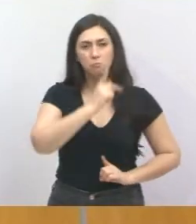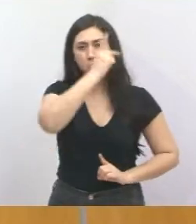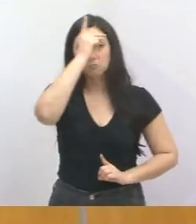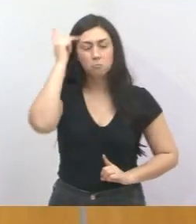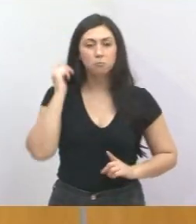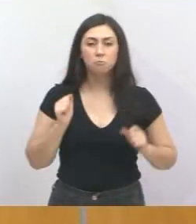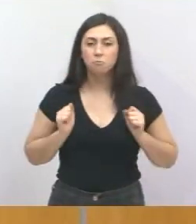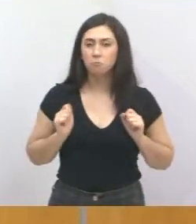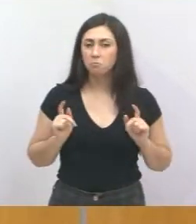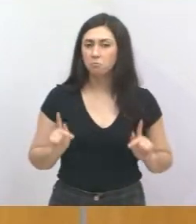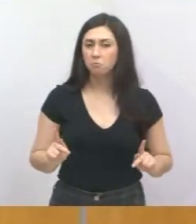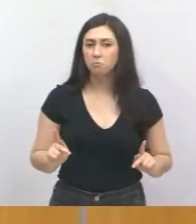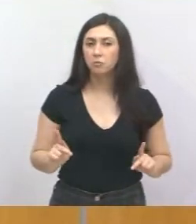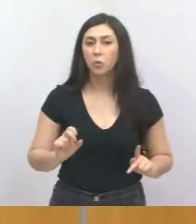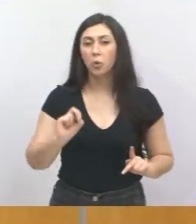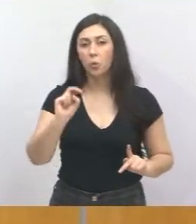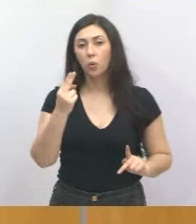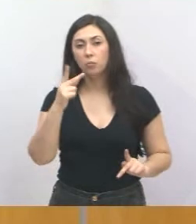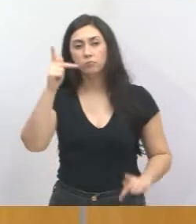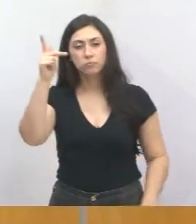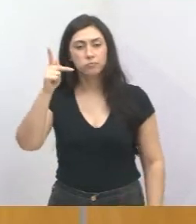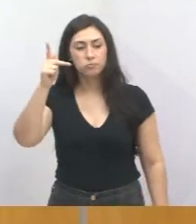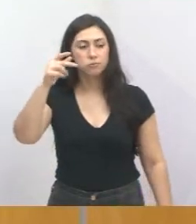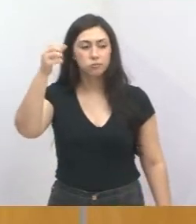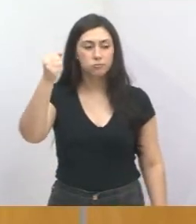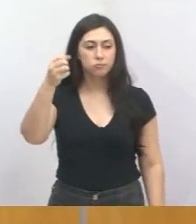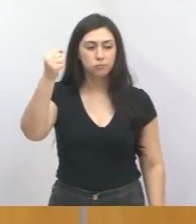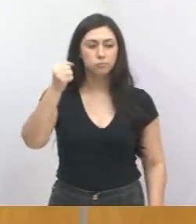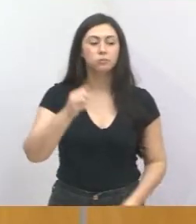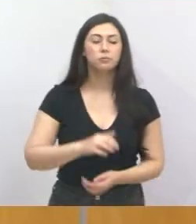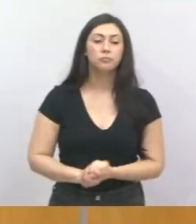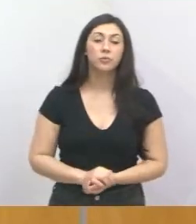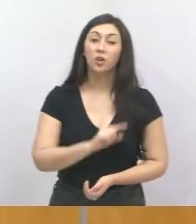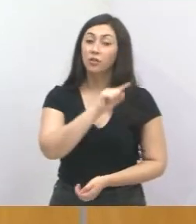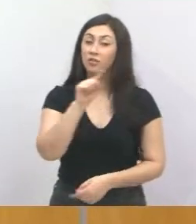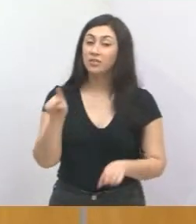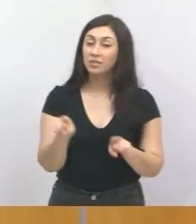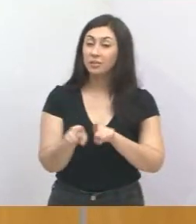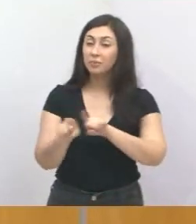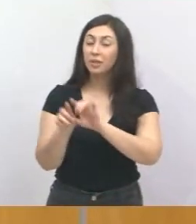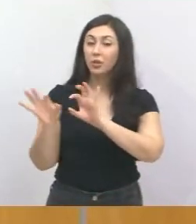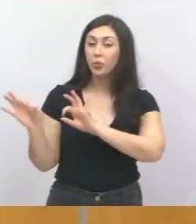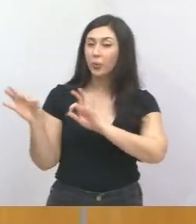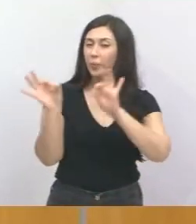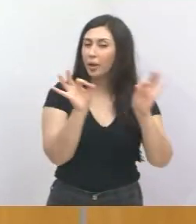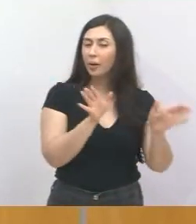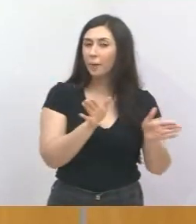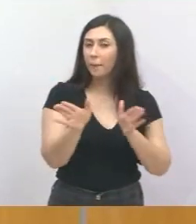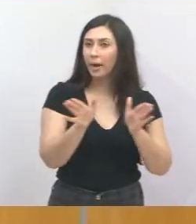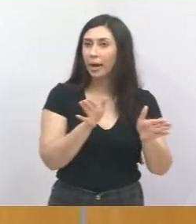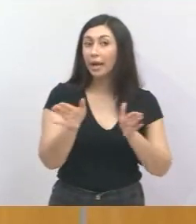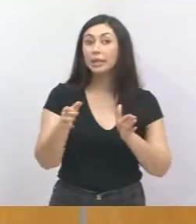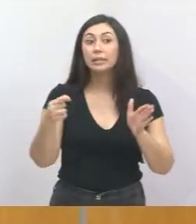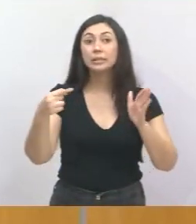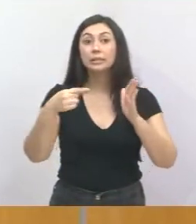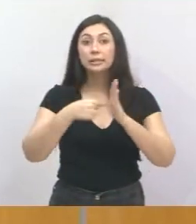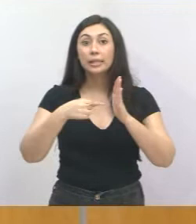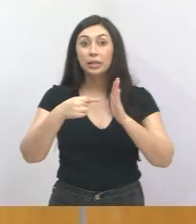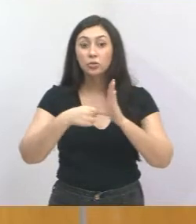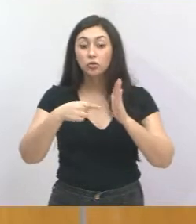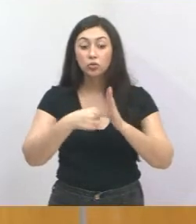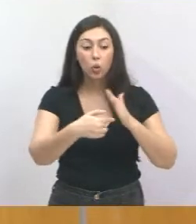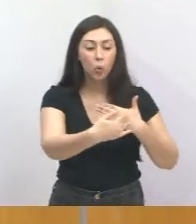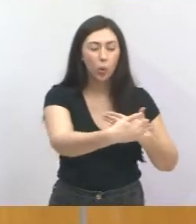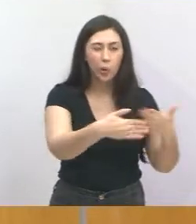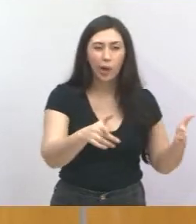pensionistas do município de Jacareí. Também vocês acolparam que o nosso mandato denunciou os piscinões que